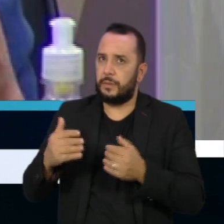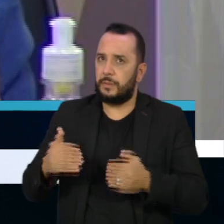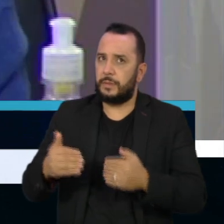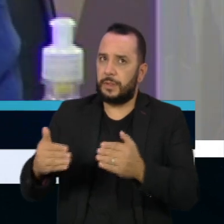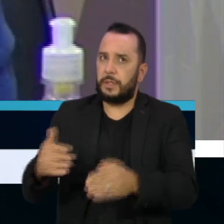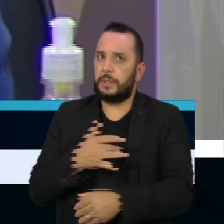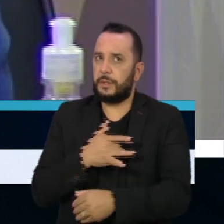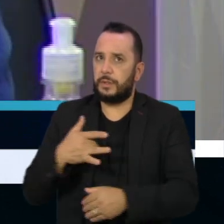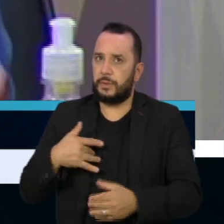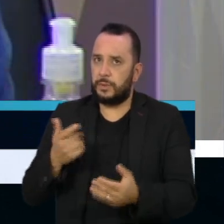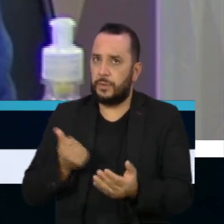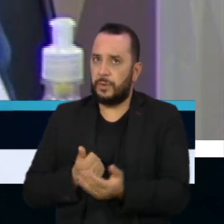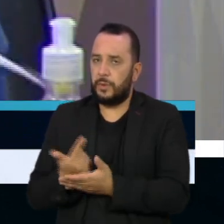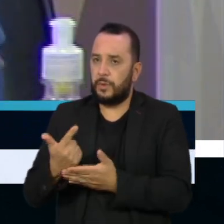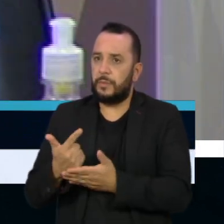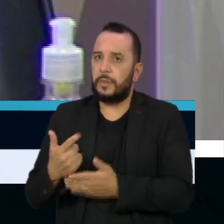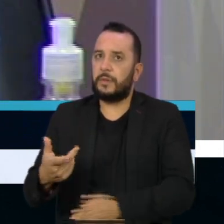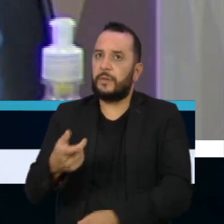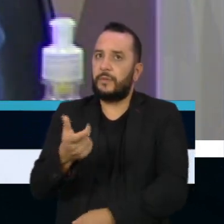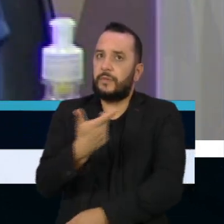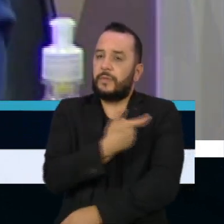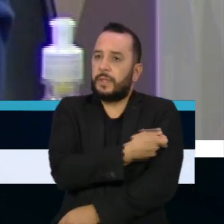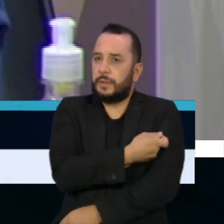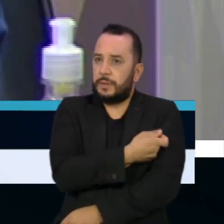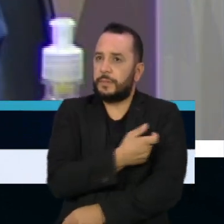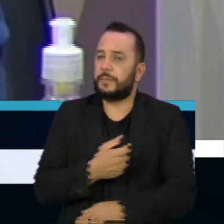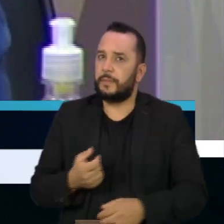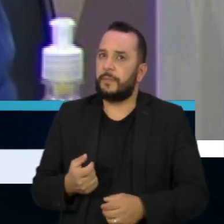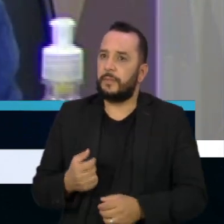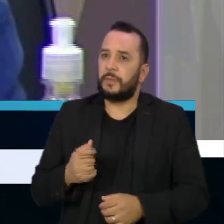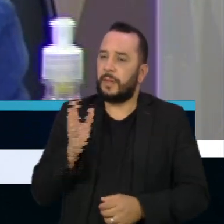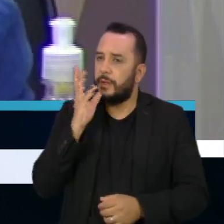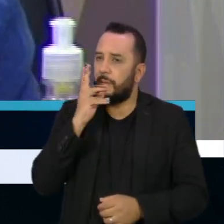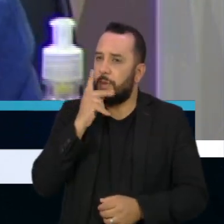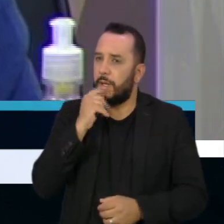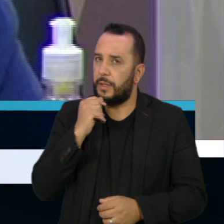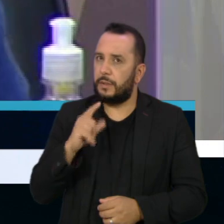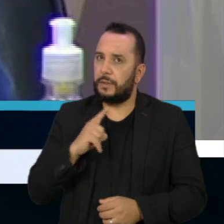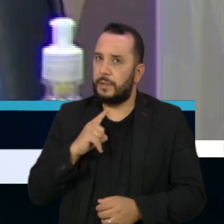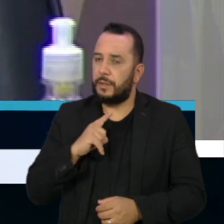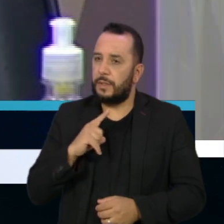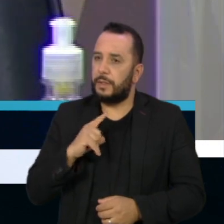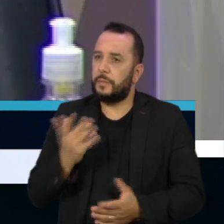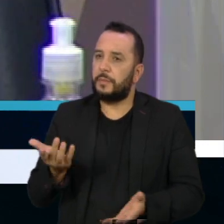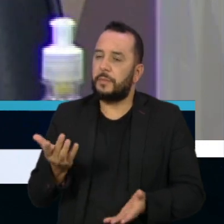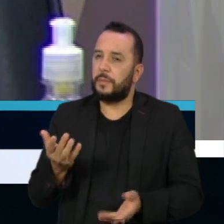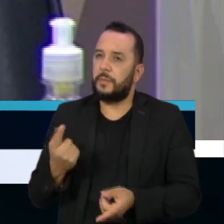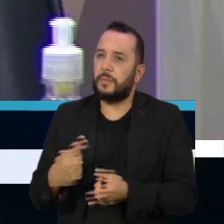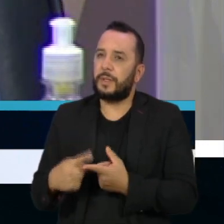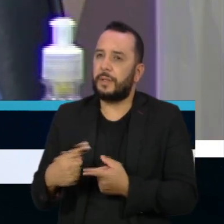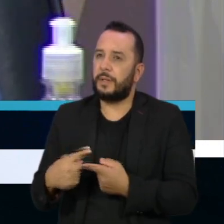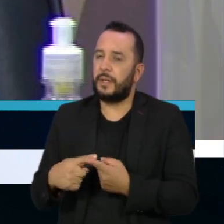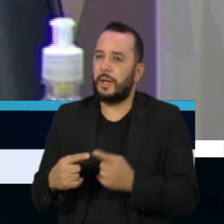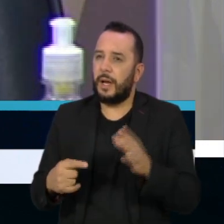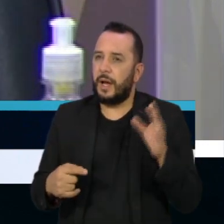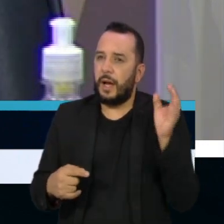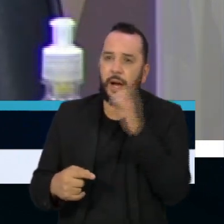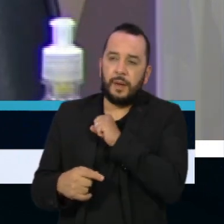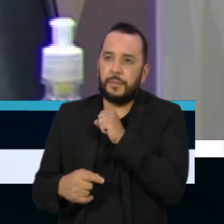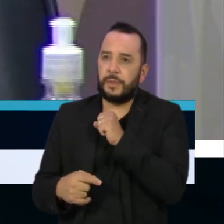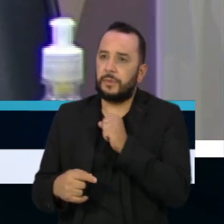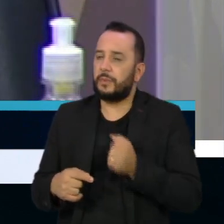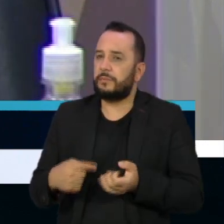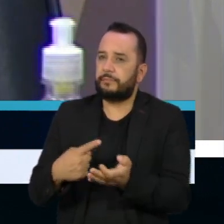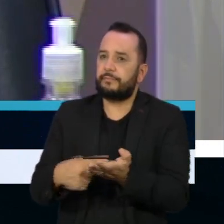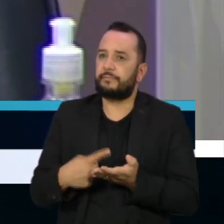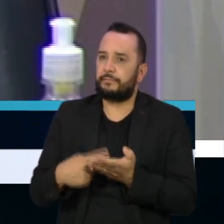de vacinas se deram de maneira muito lenta. A que se deve essa celeridade das tratativas